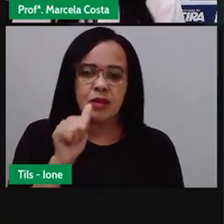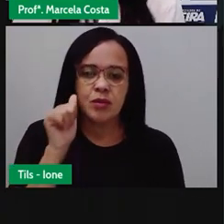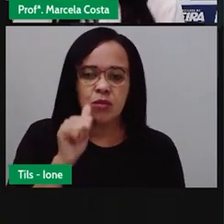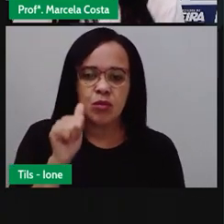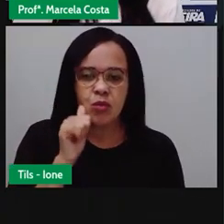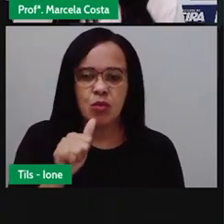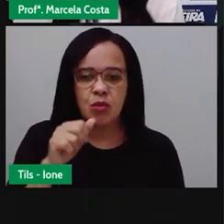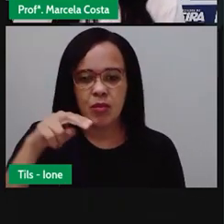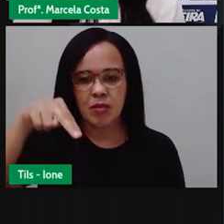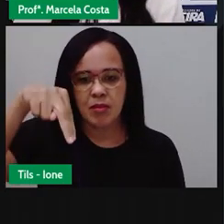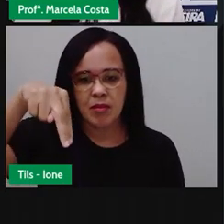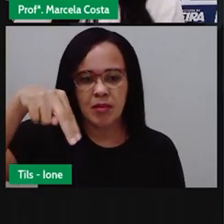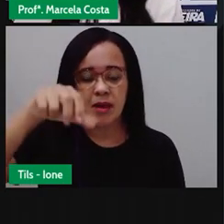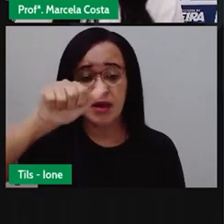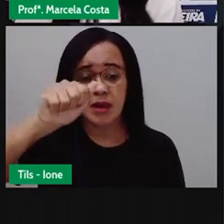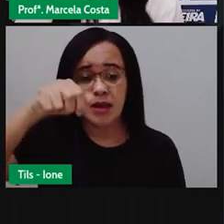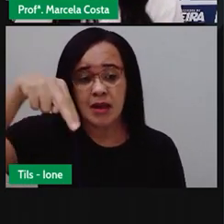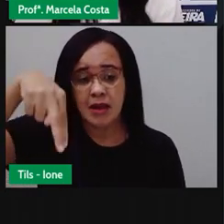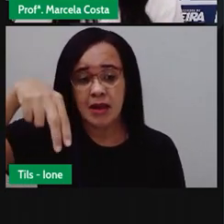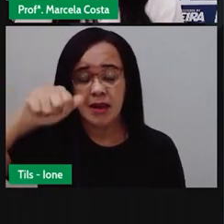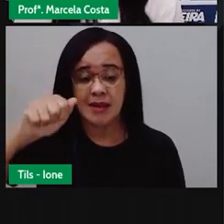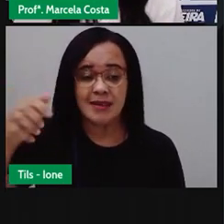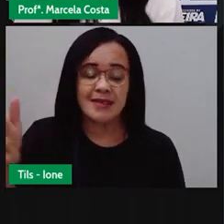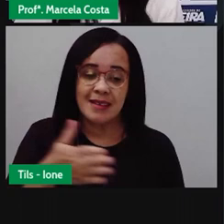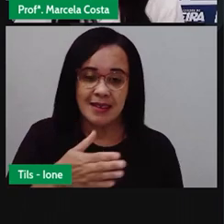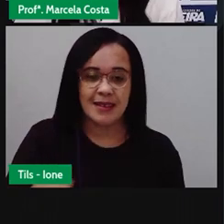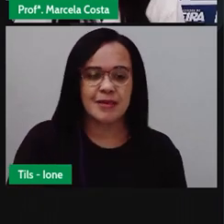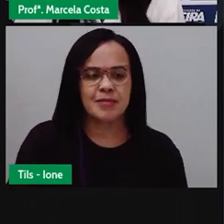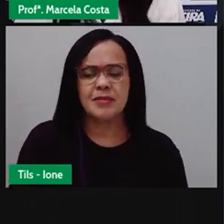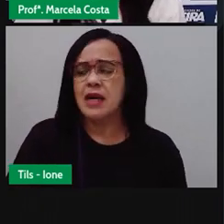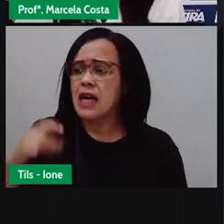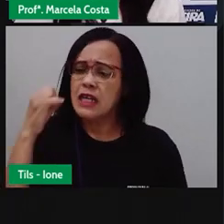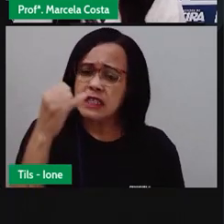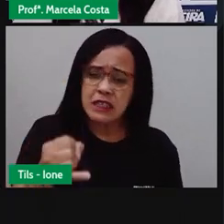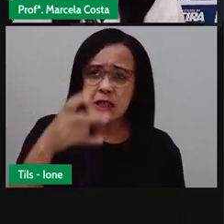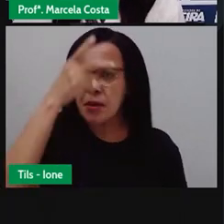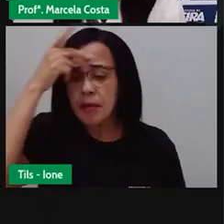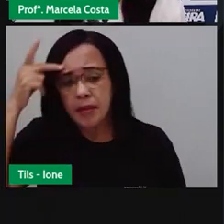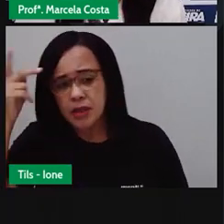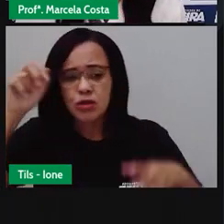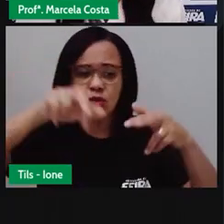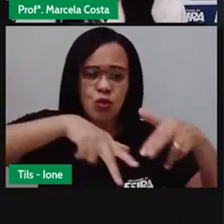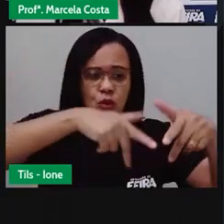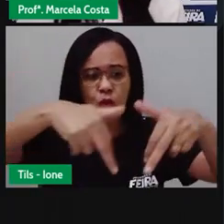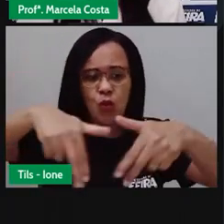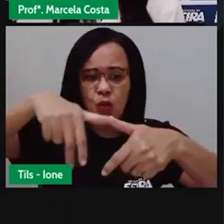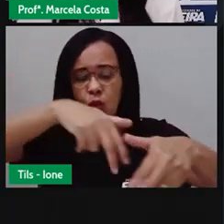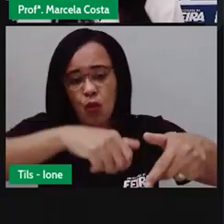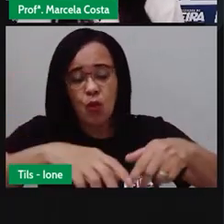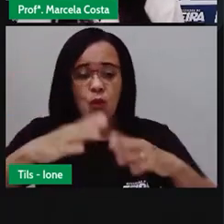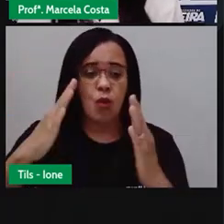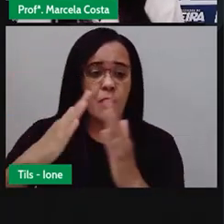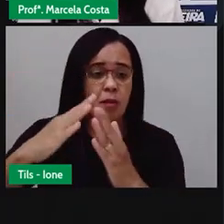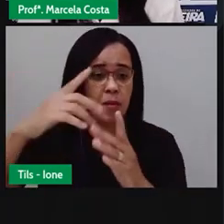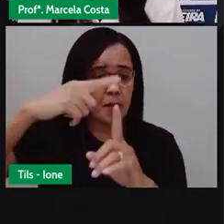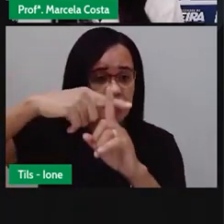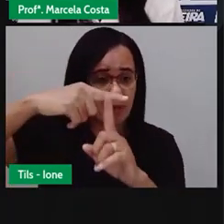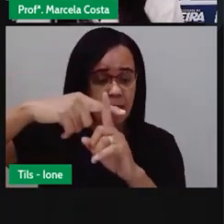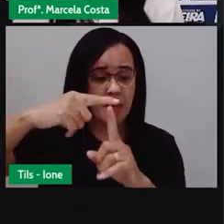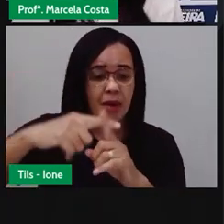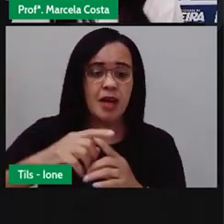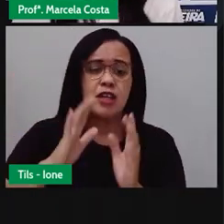Quem passa pela igreja do Senhor dos Passos, provavelmente já cruzou o caminho com Dona Ana.